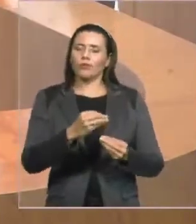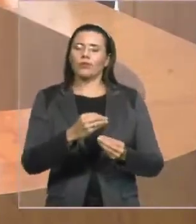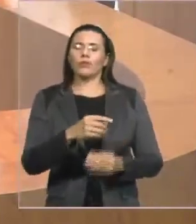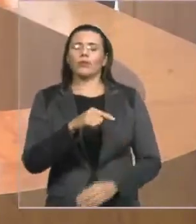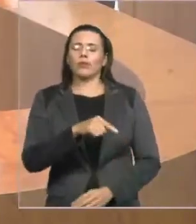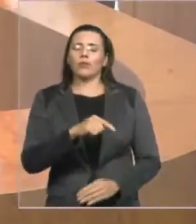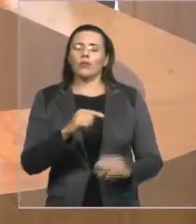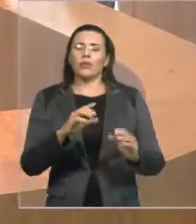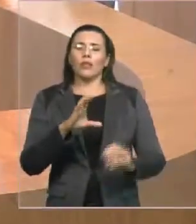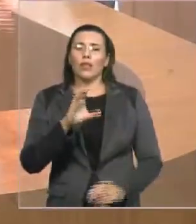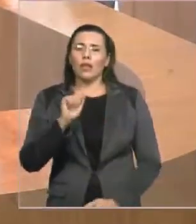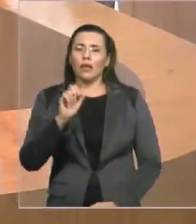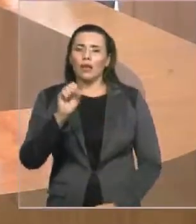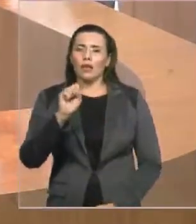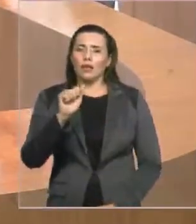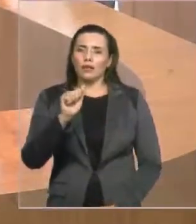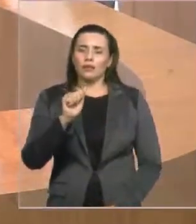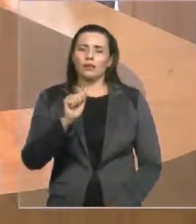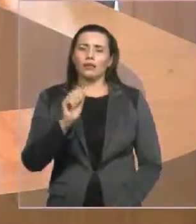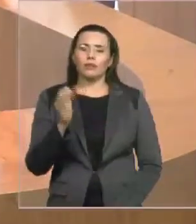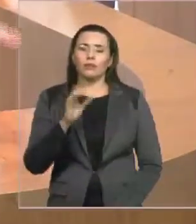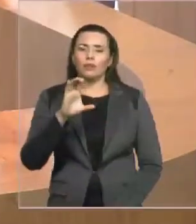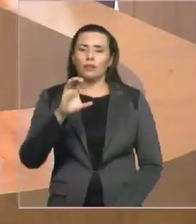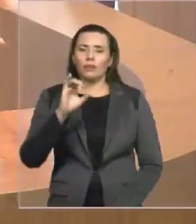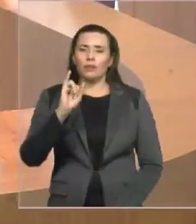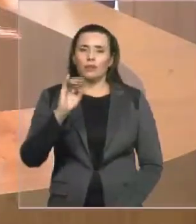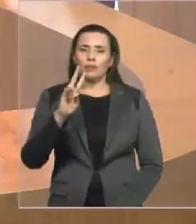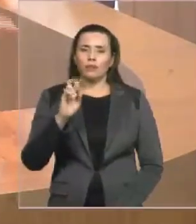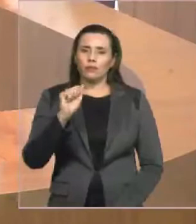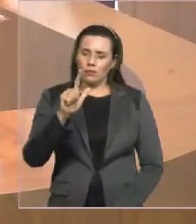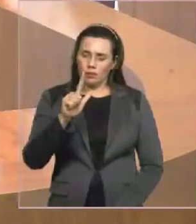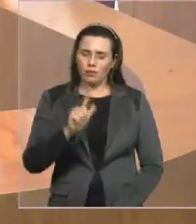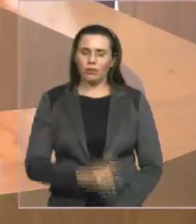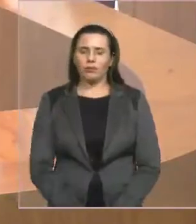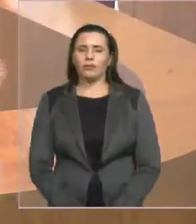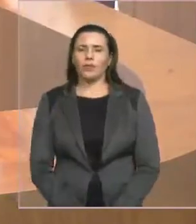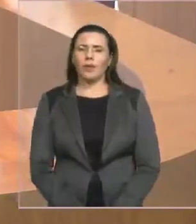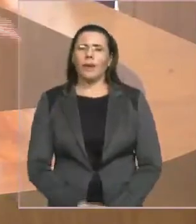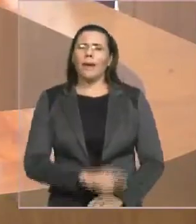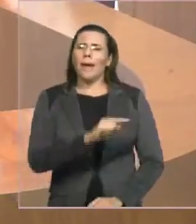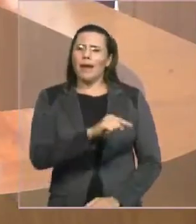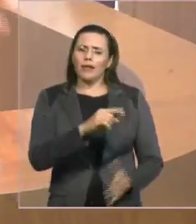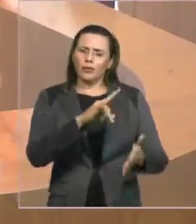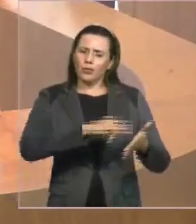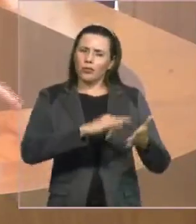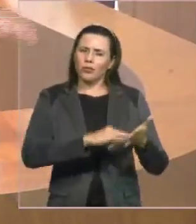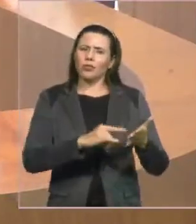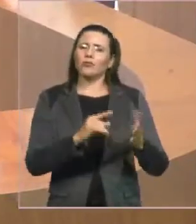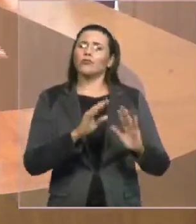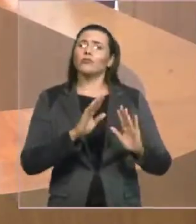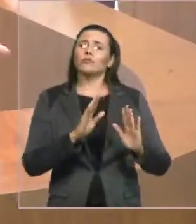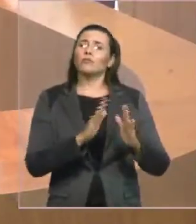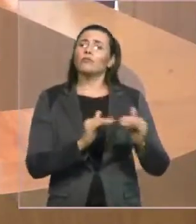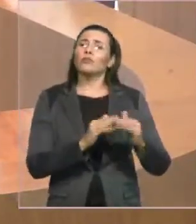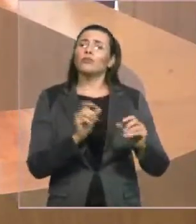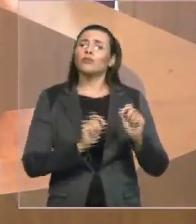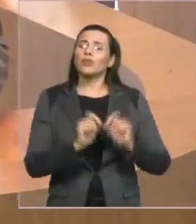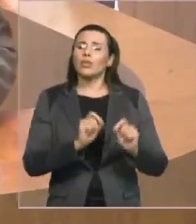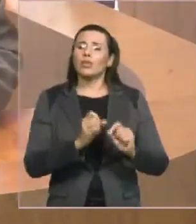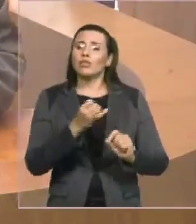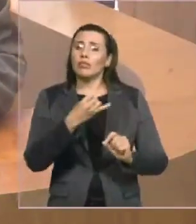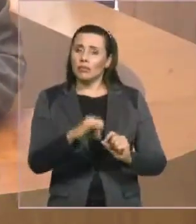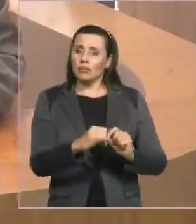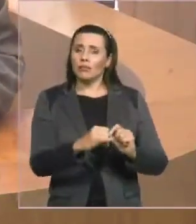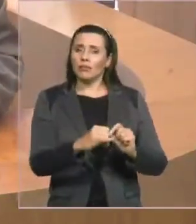governador do Estado que, quando fosse mandado para esta casa, qualquer projeto de lei que interessasse